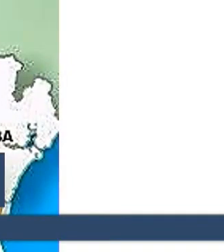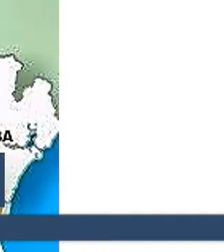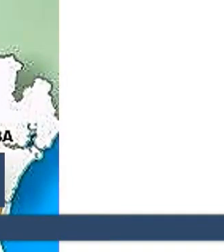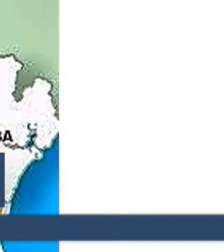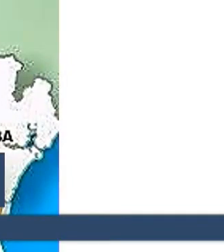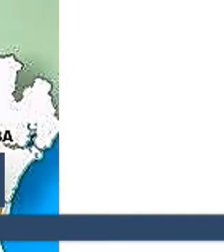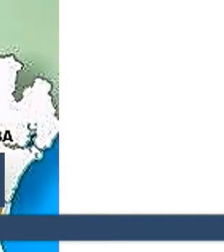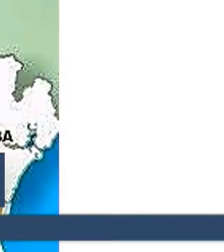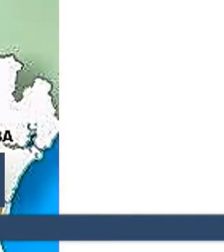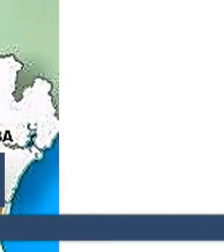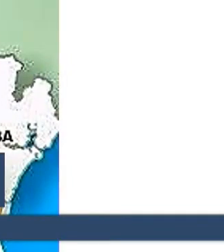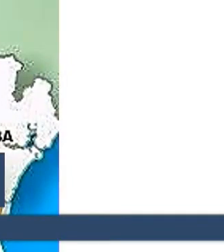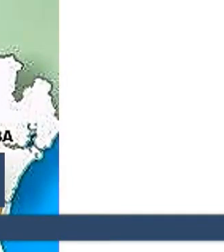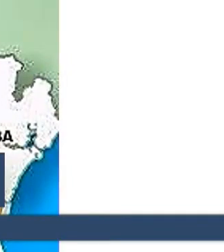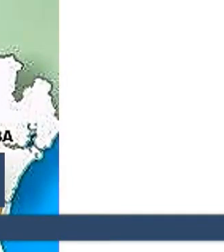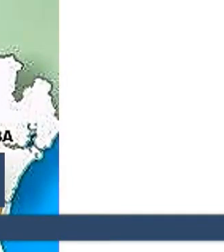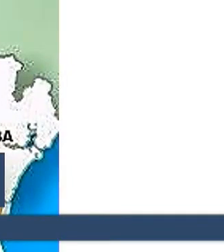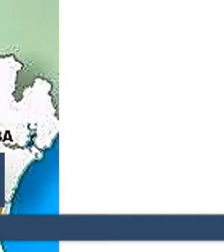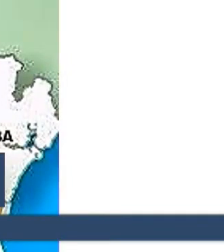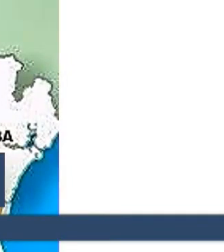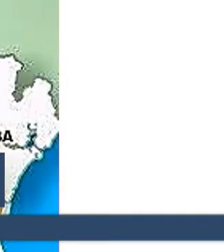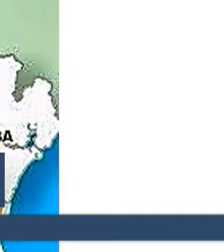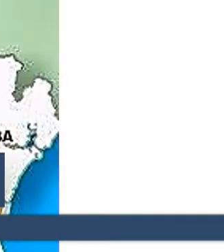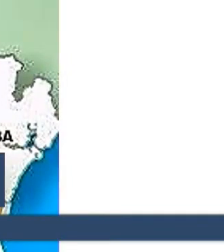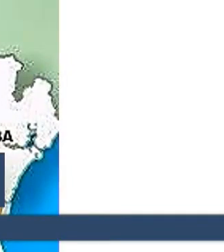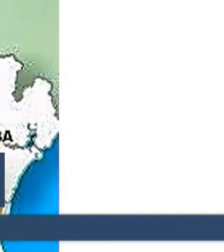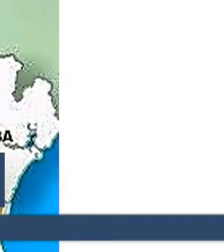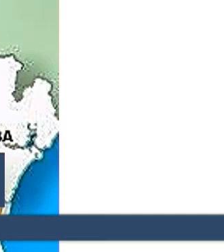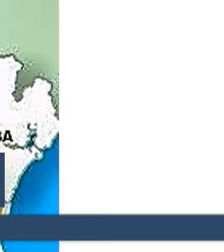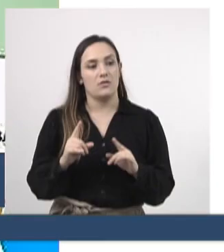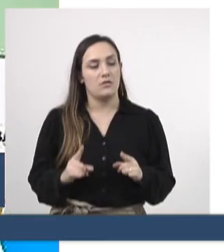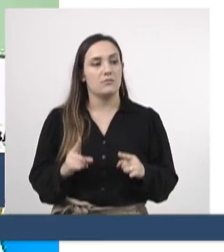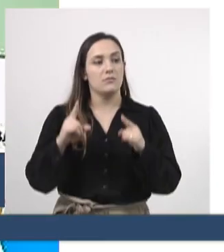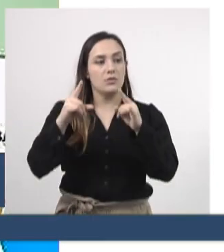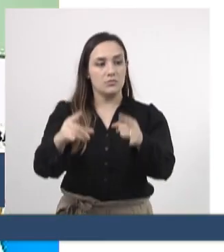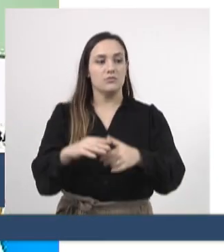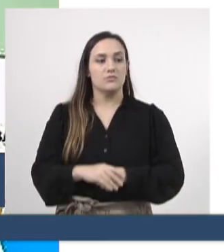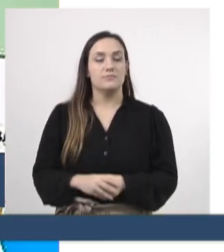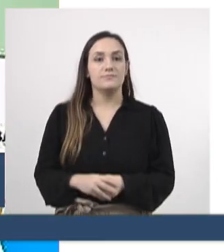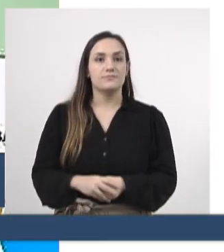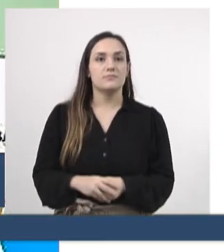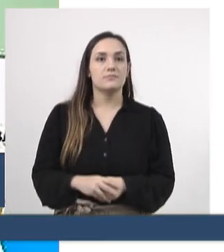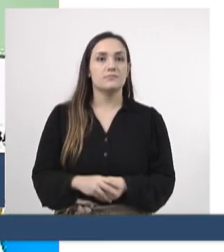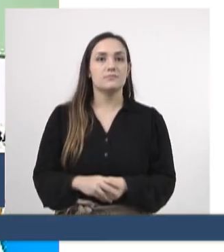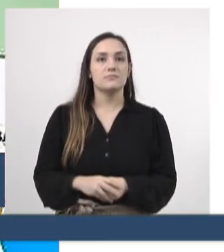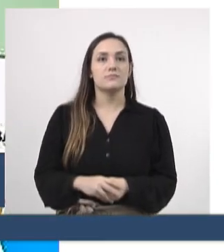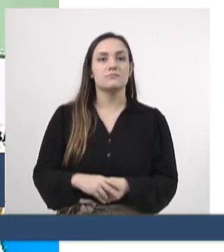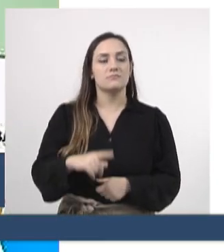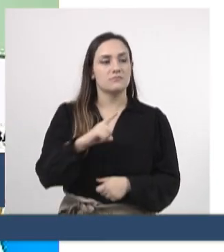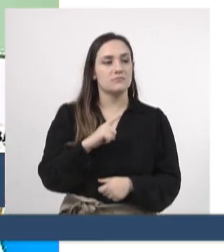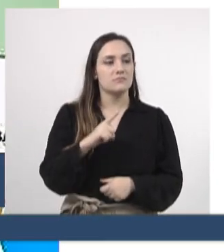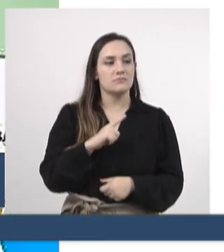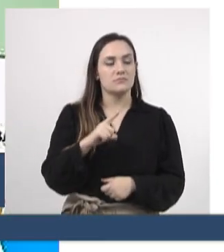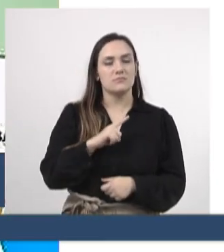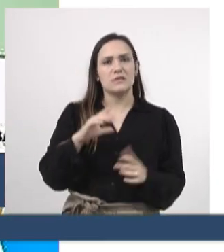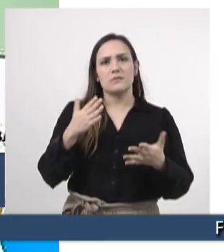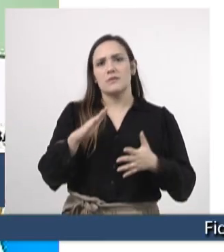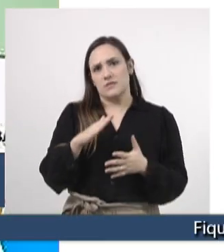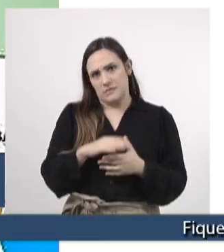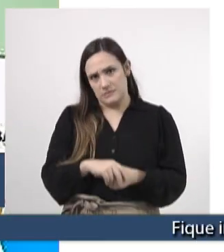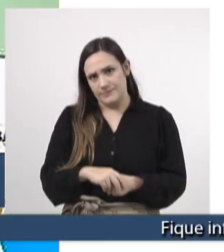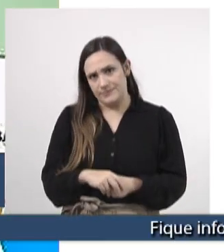bilhão de reais. só a ponte, só a ponte, porque ali tem 20 e tantos quilômetros de rio para passar.